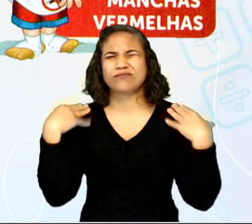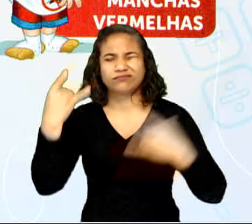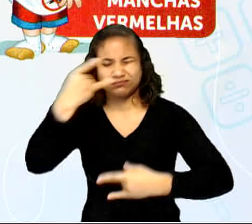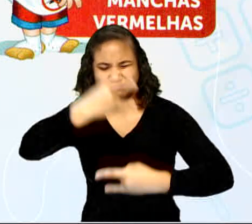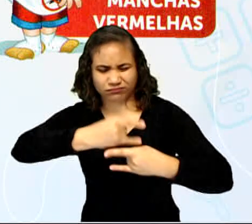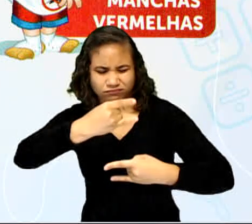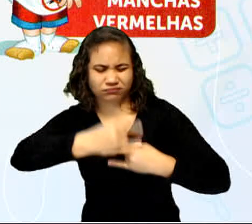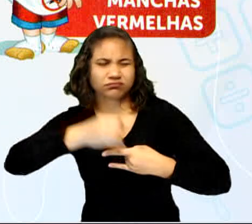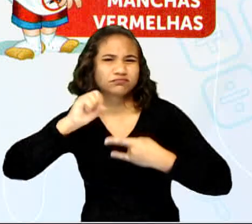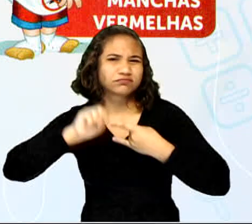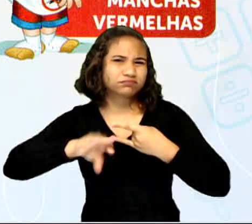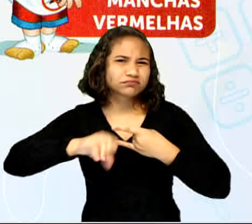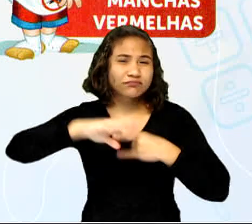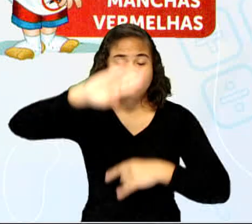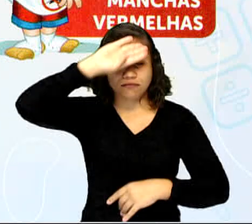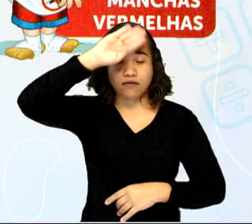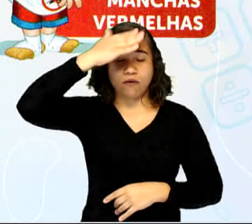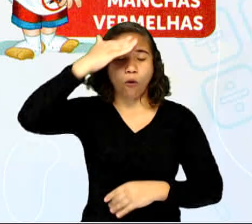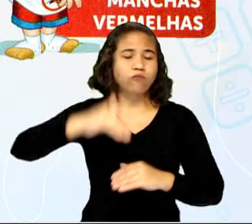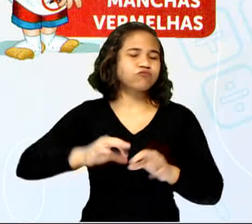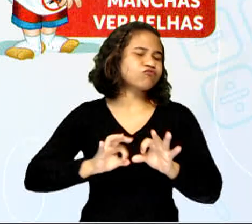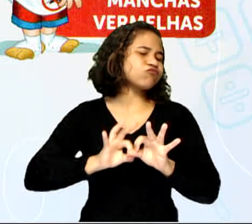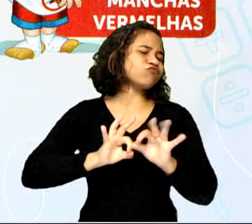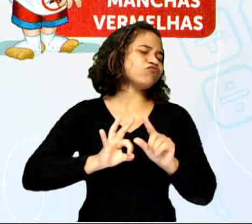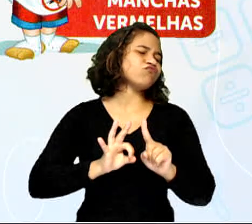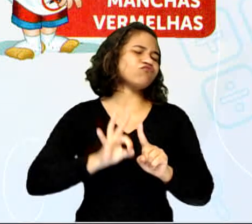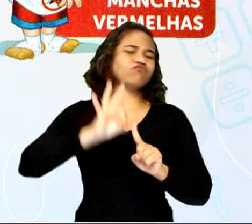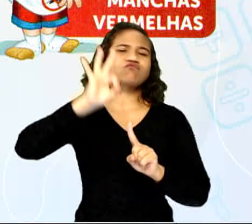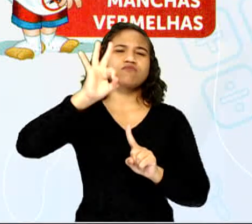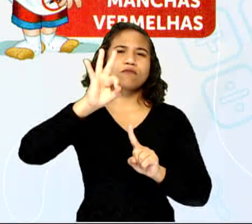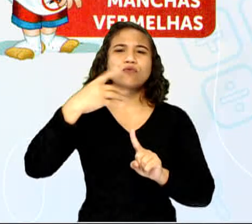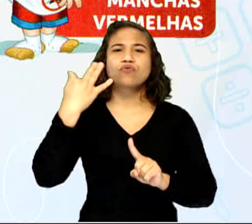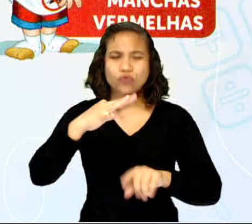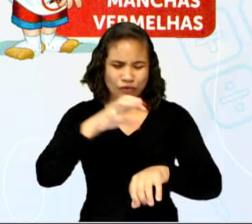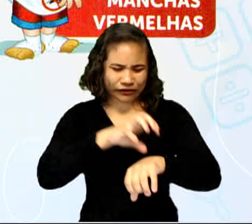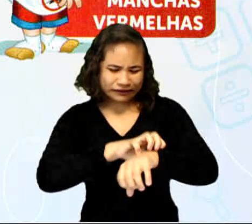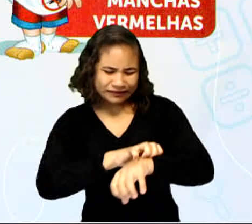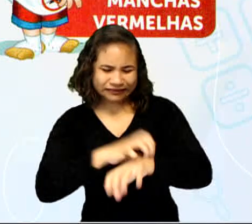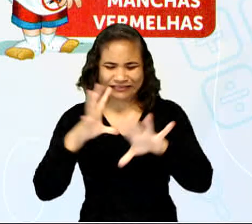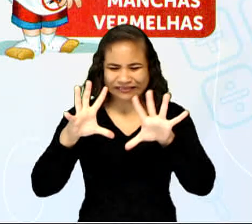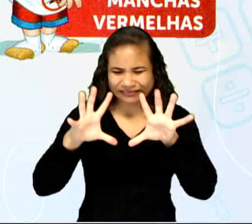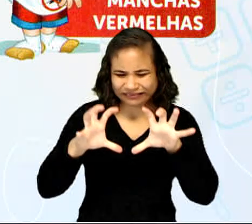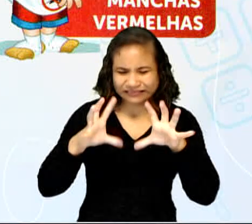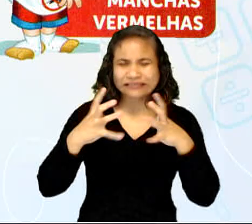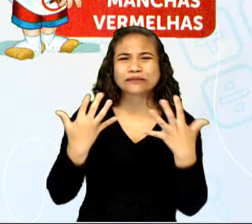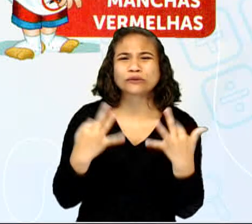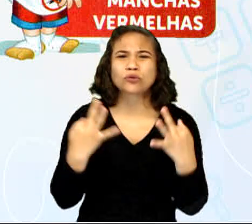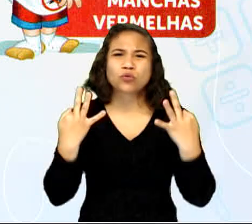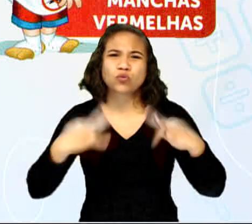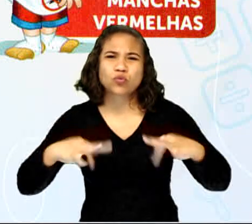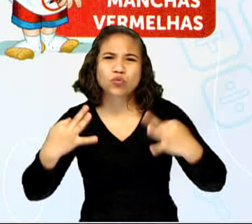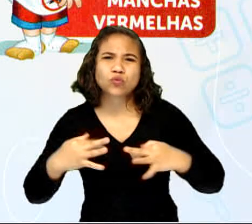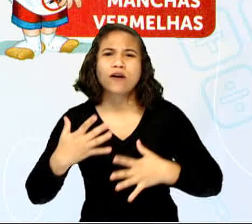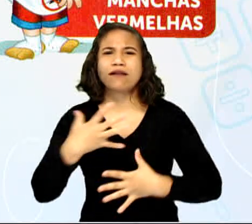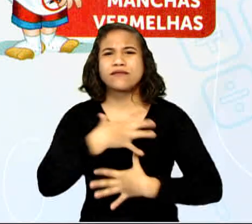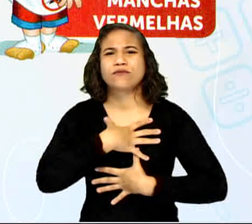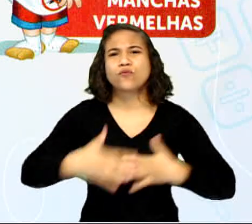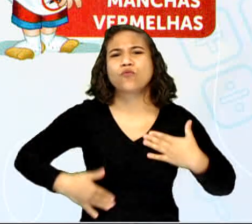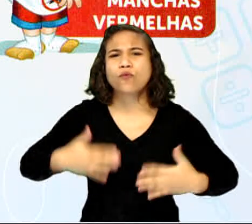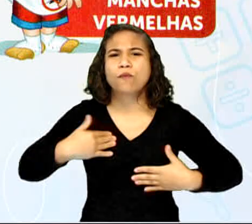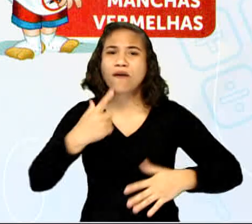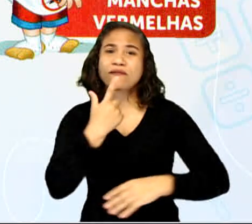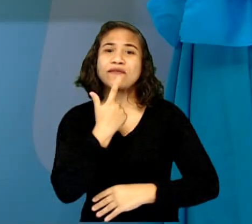febre alta, dores nas articulações, que é um dos principais da chikugunha, e manchas vermelhas.